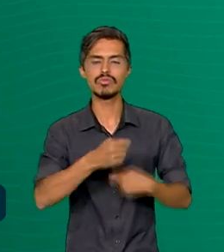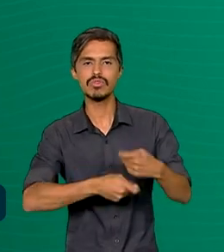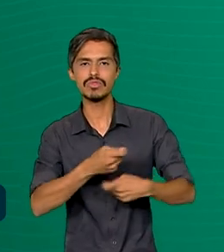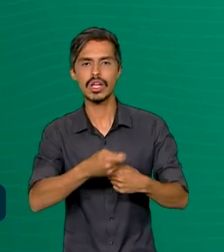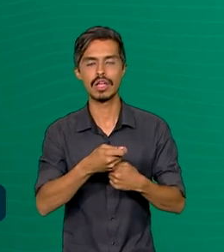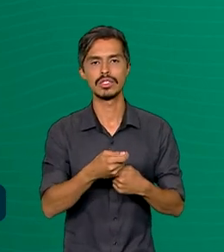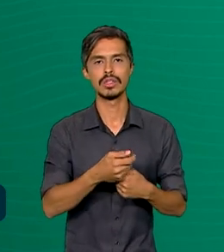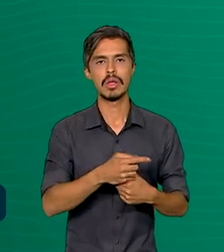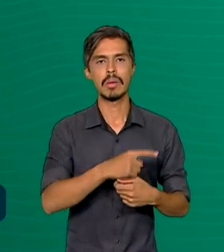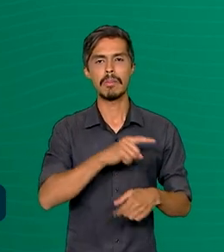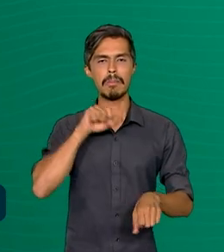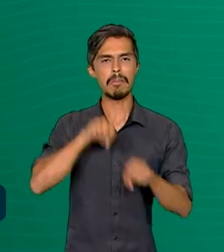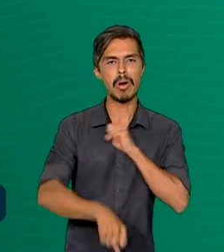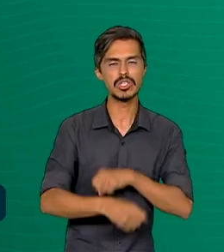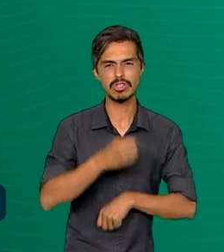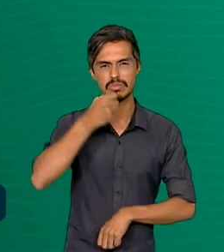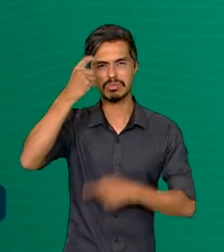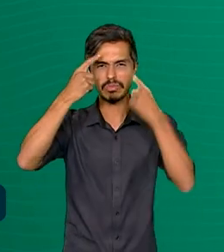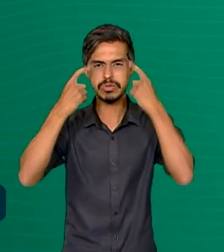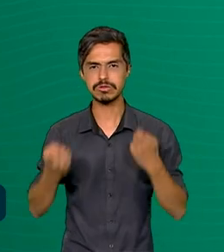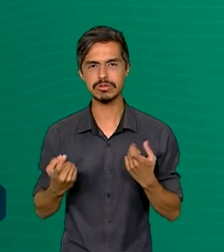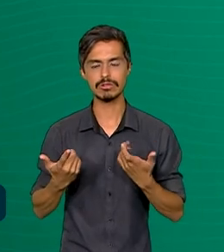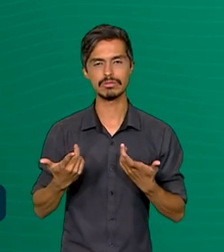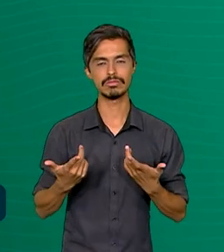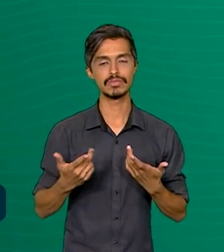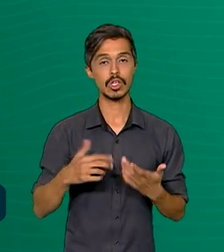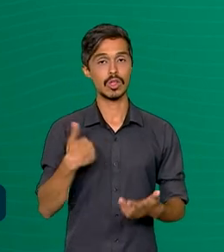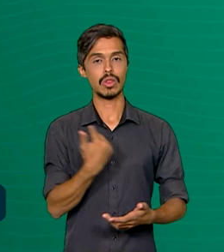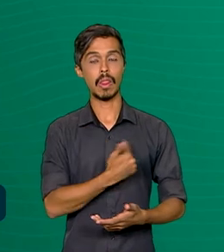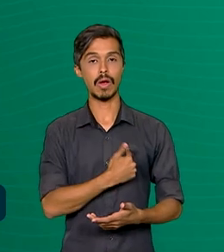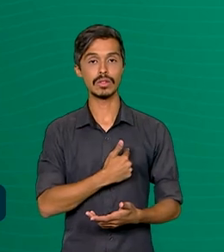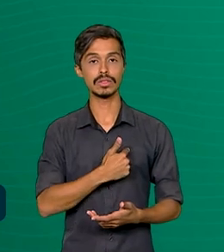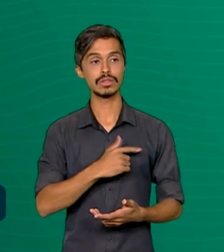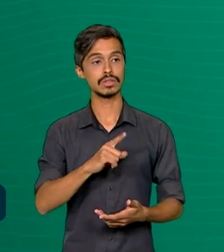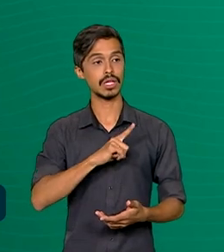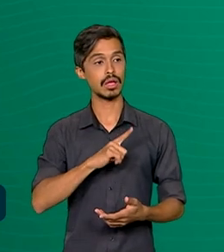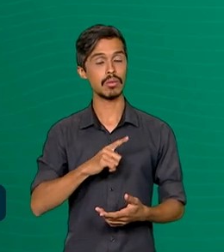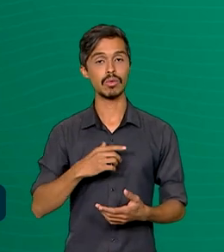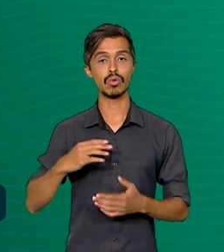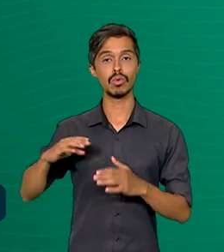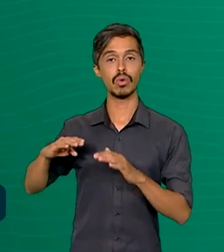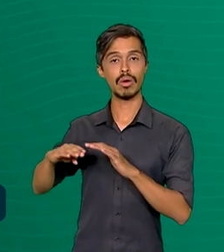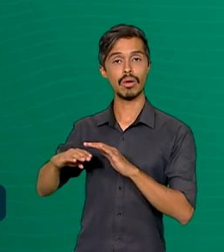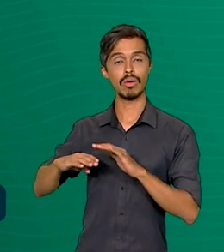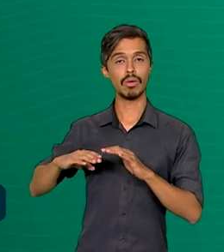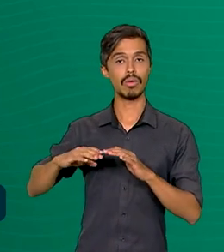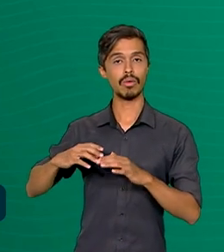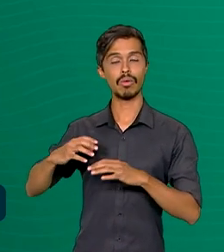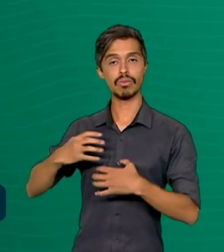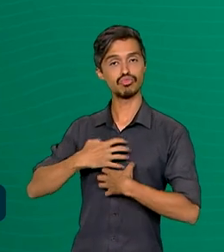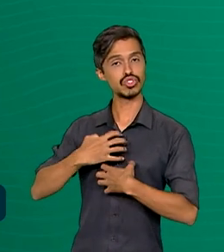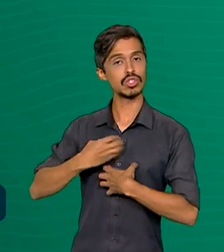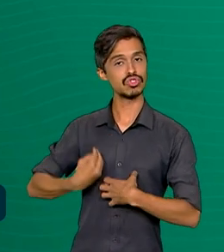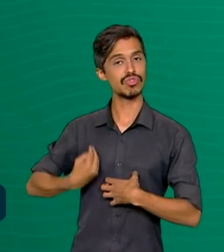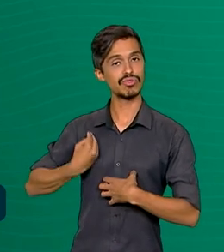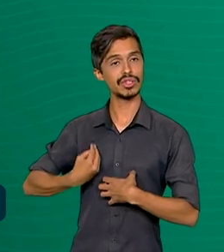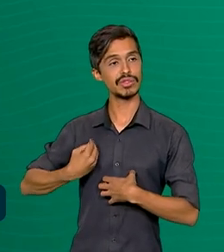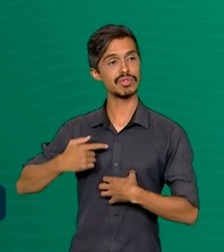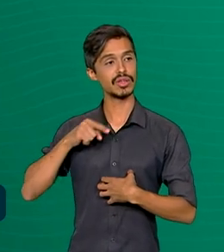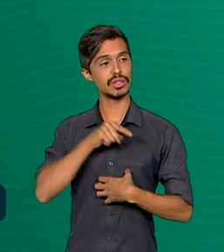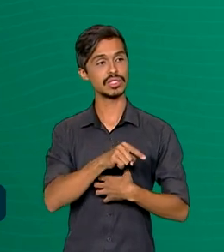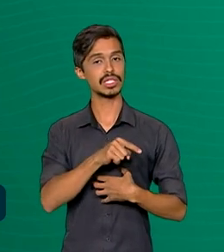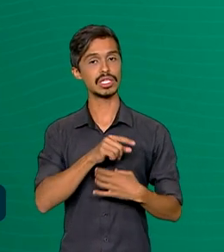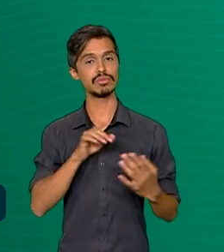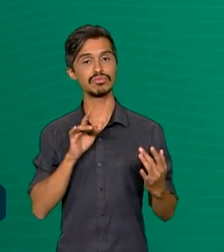mortes violentas. Nós temos uma vivência nessas áreas